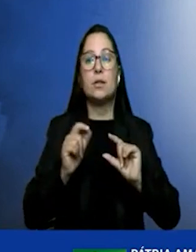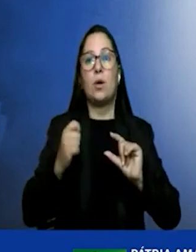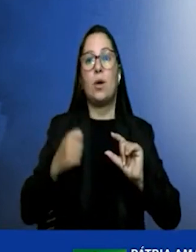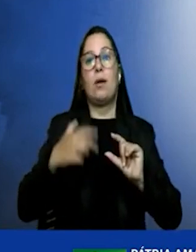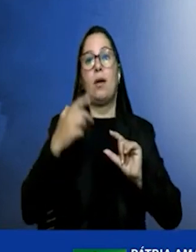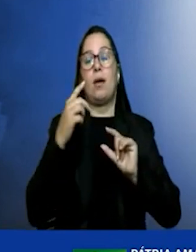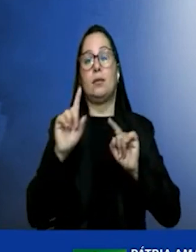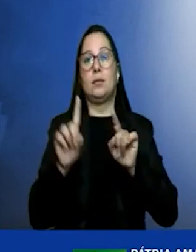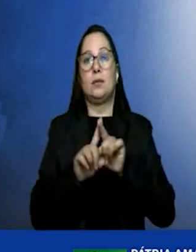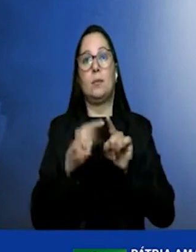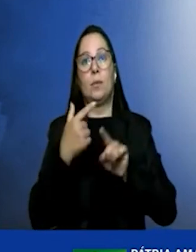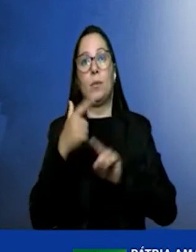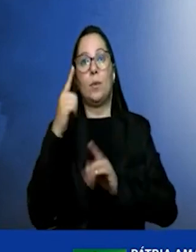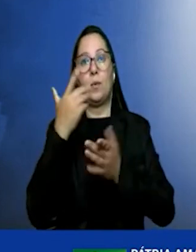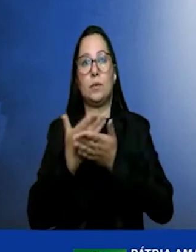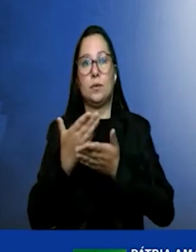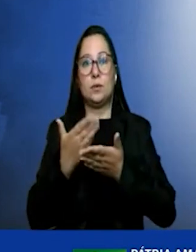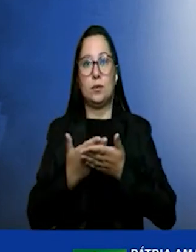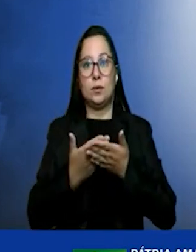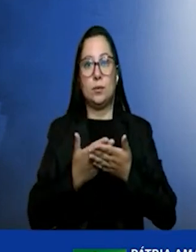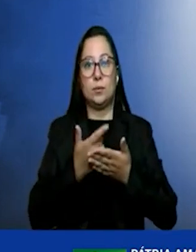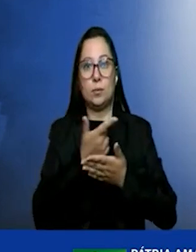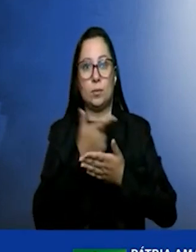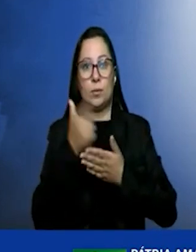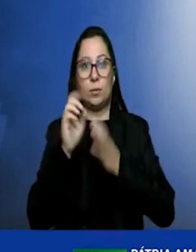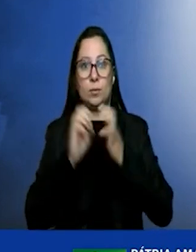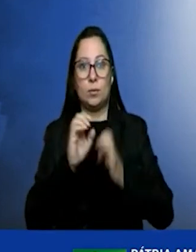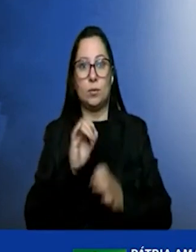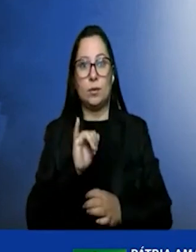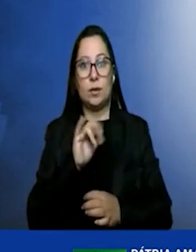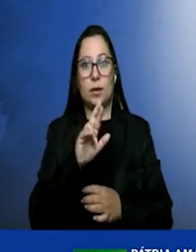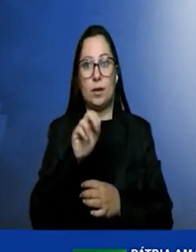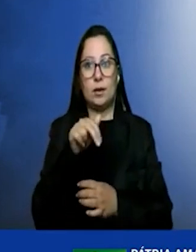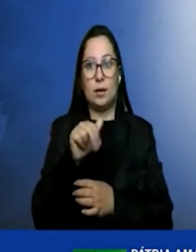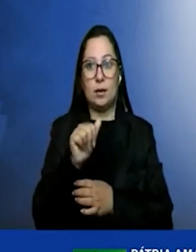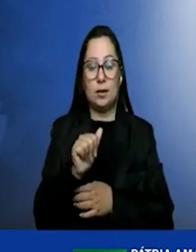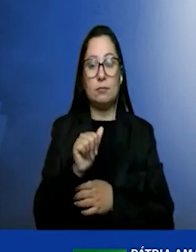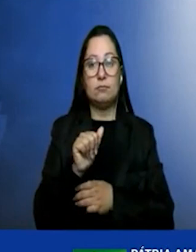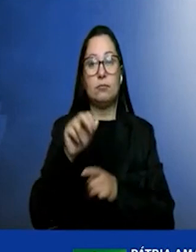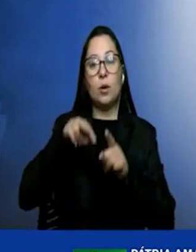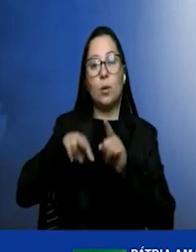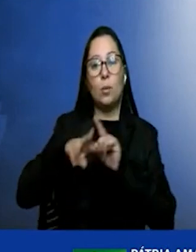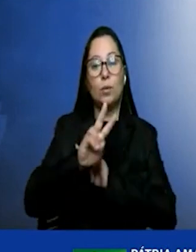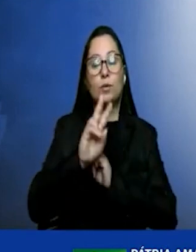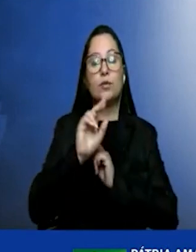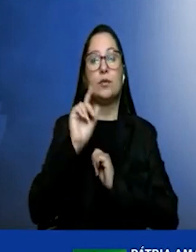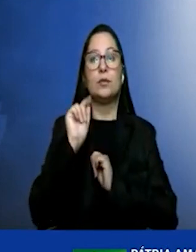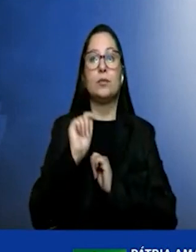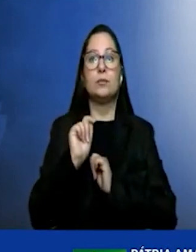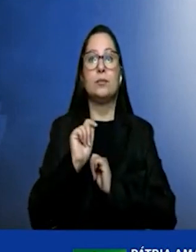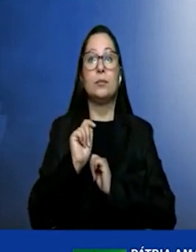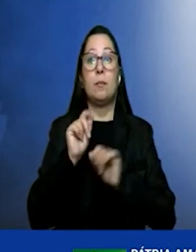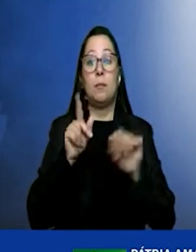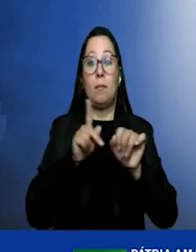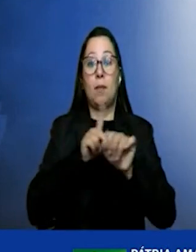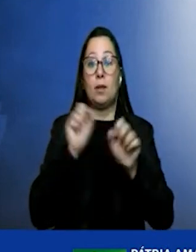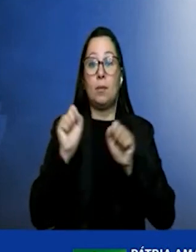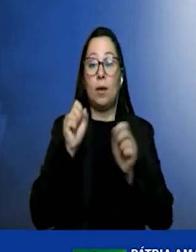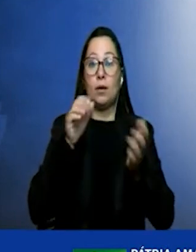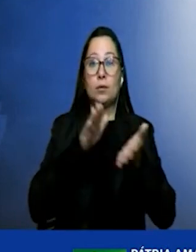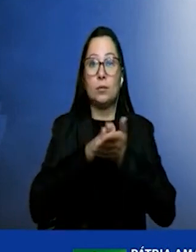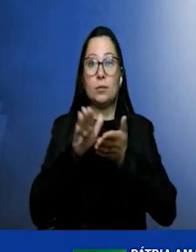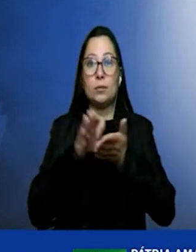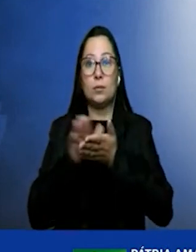da Irena que projetou para quando o país poderá produzir o